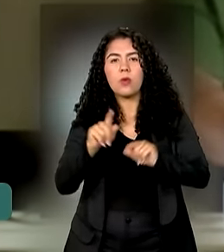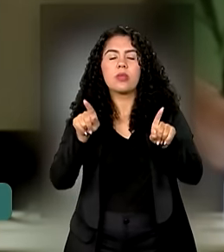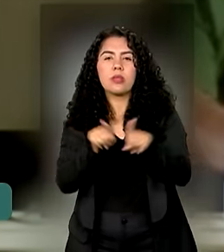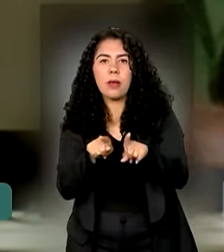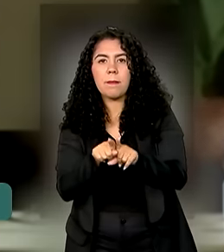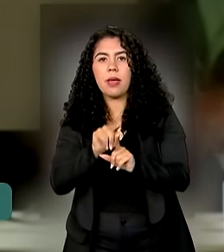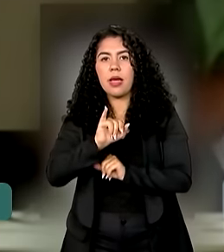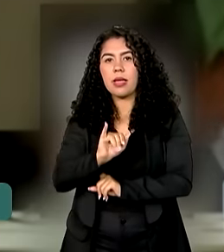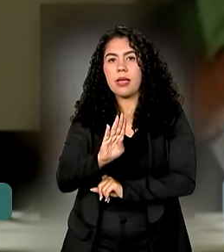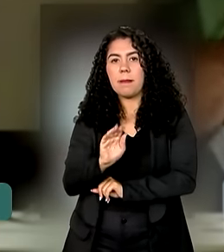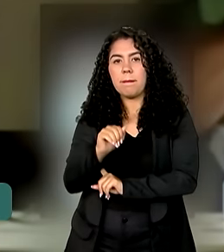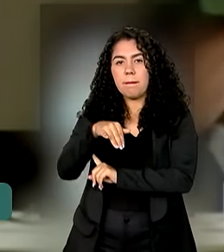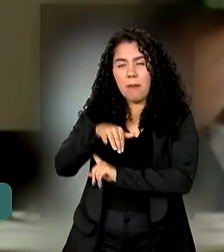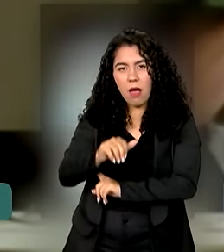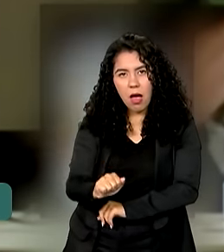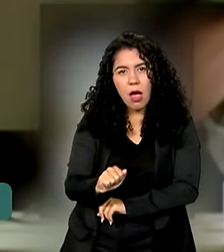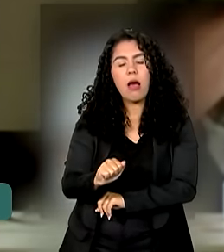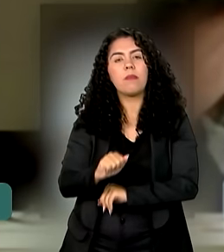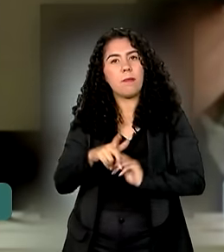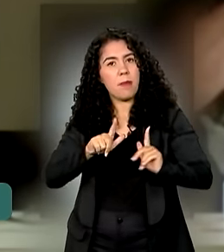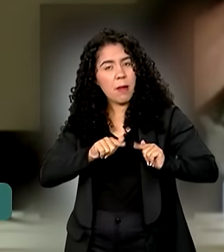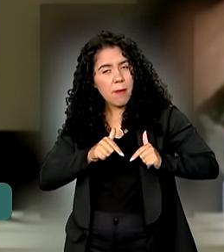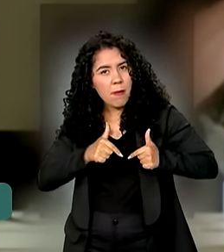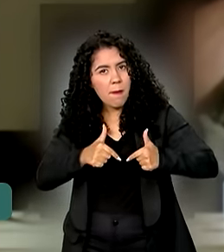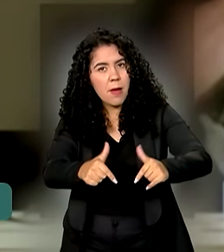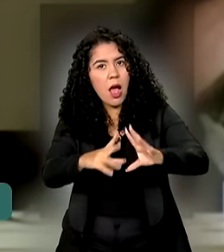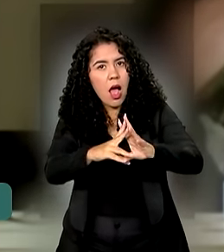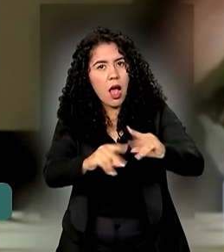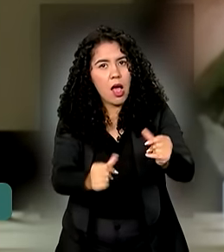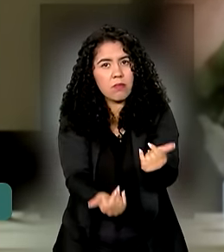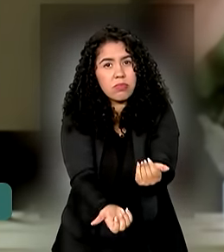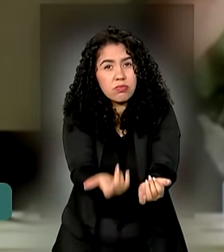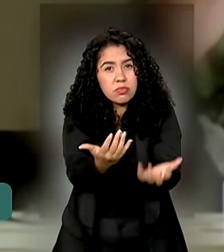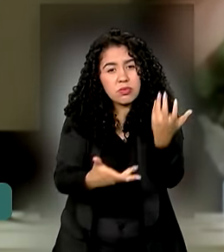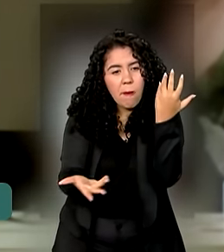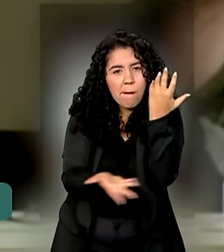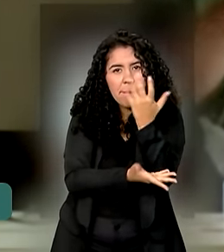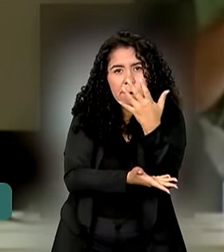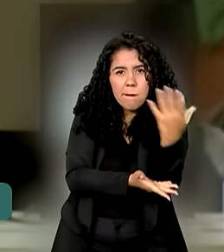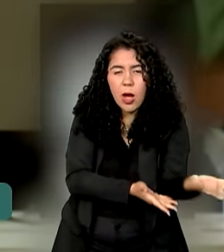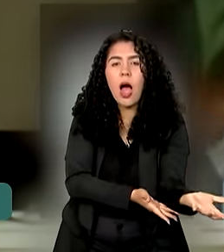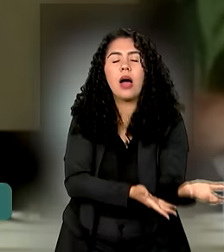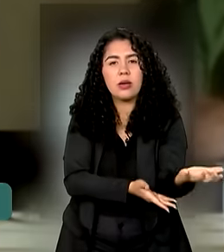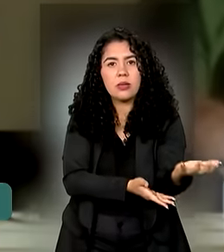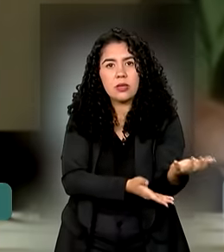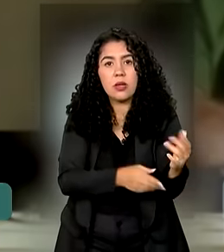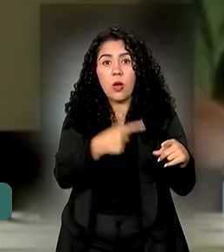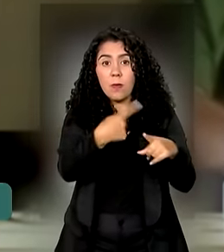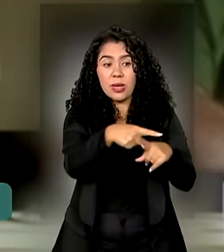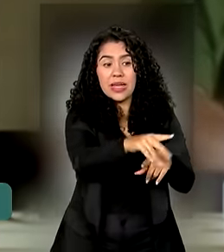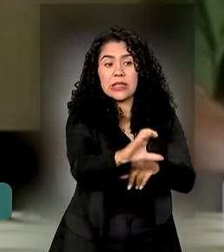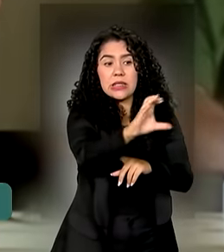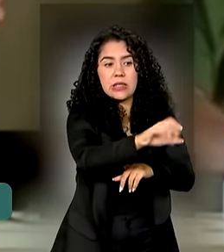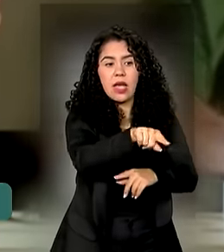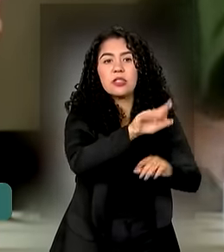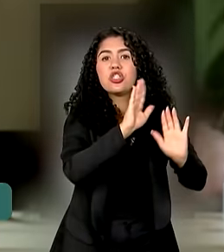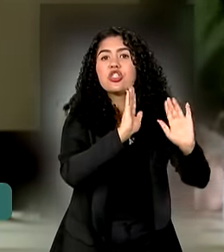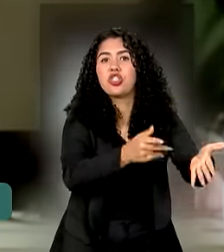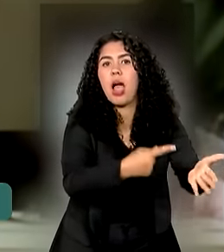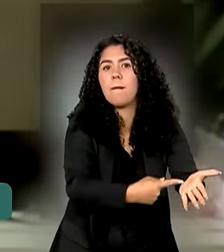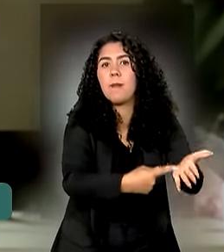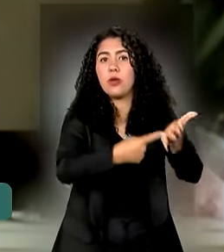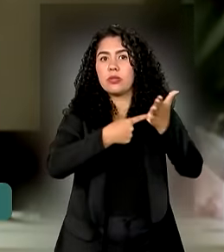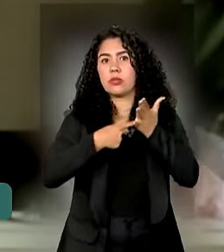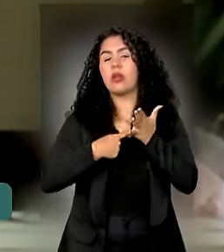Secretaria Extraordinária de Combate ao Desmatamento, para fazer o enfrentamento do que a ciência já dizia no início do ano